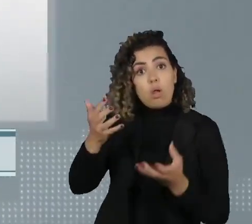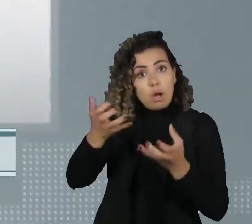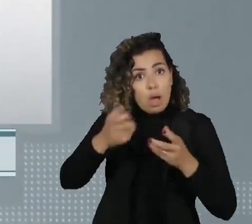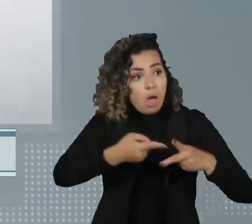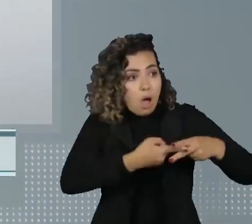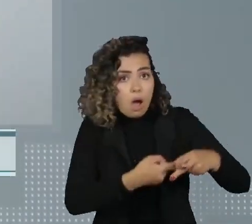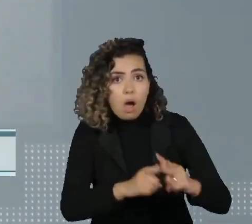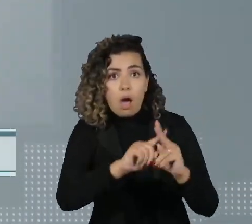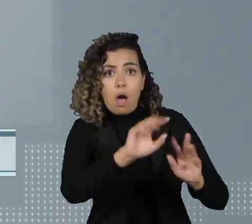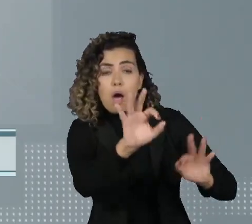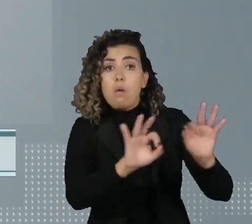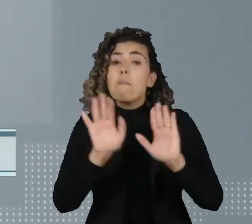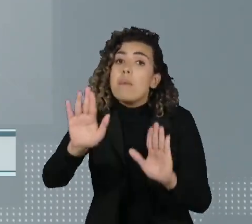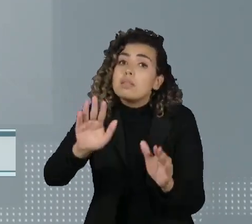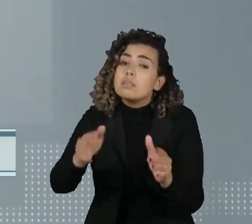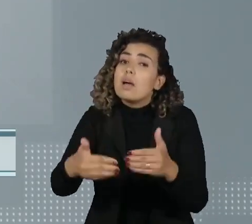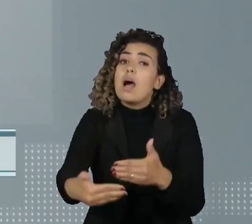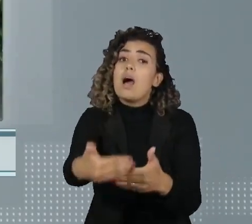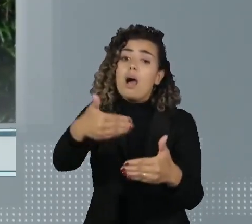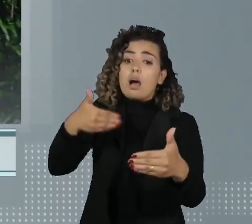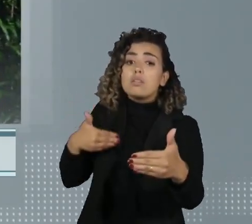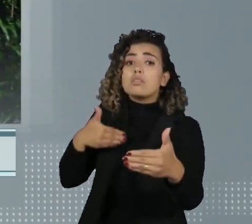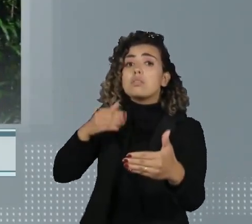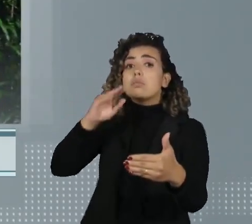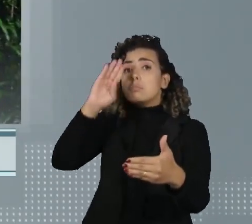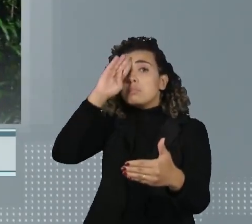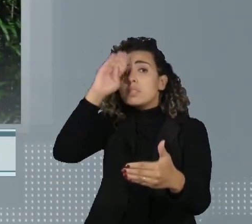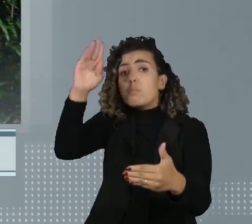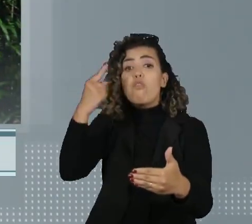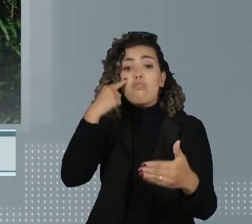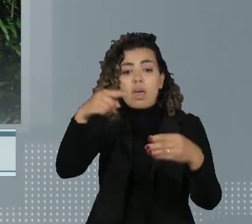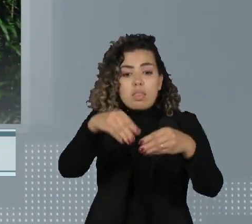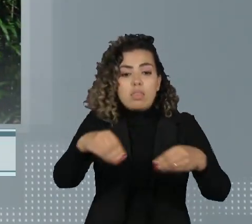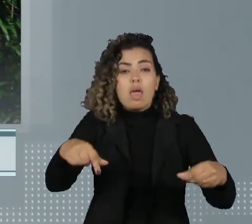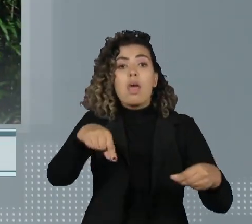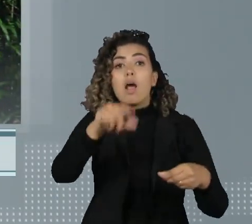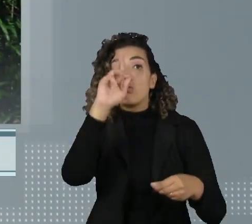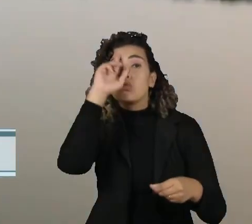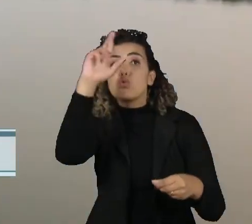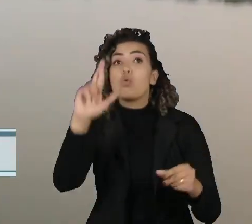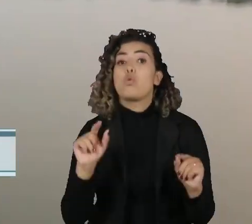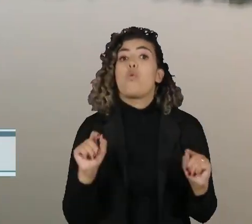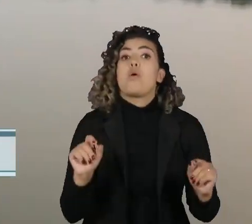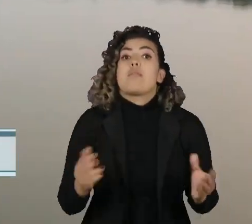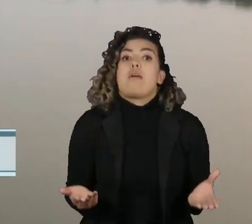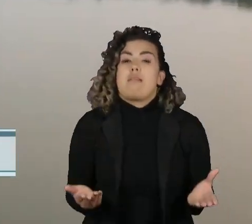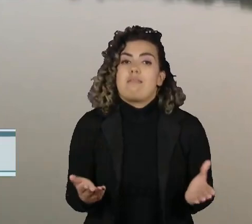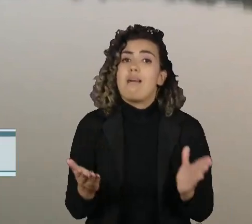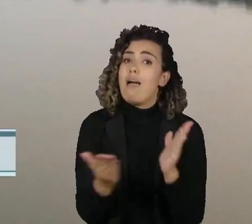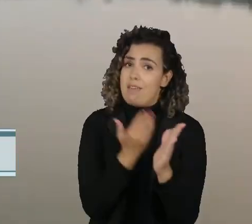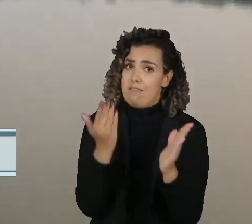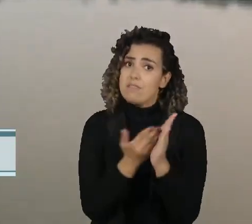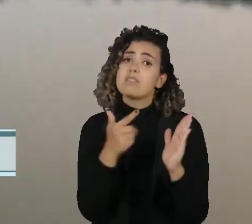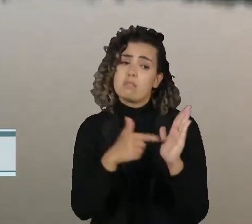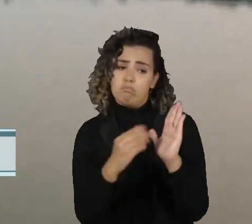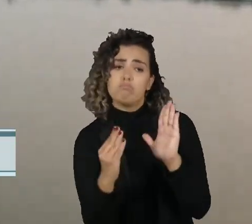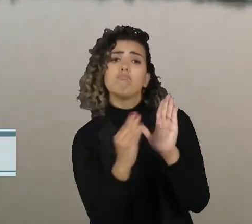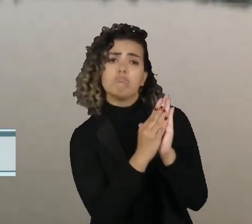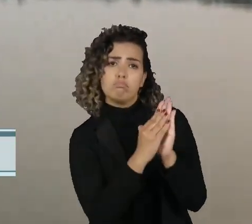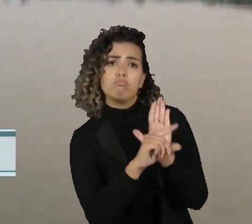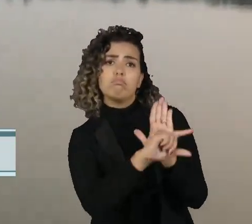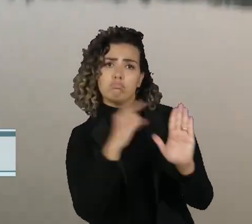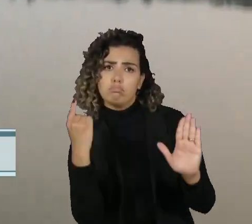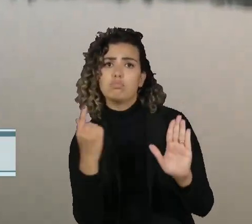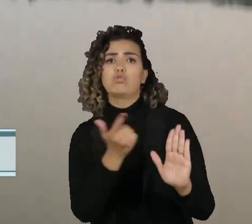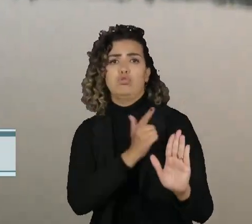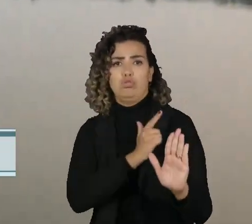claramente quem são os proprietários das terras, diz o título da revista Economist. A reportagem foi feita na região de